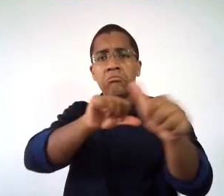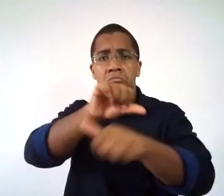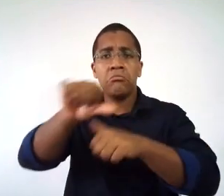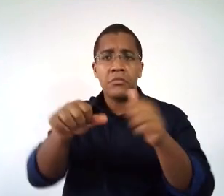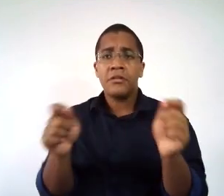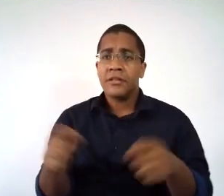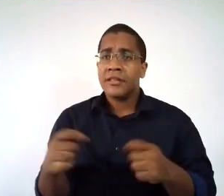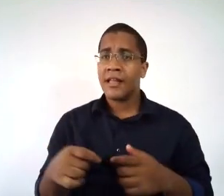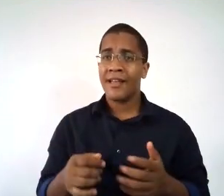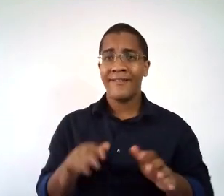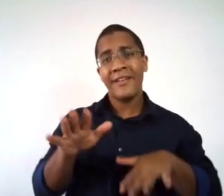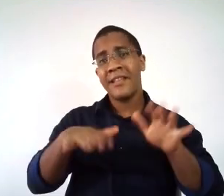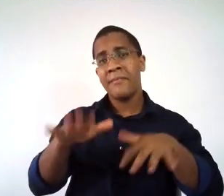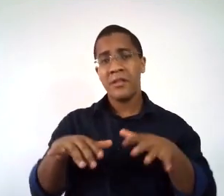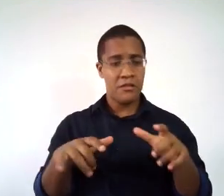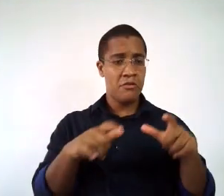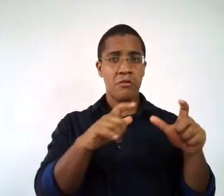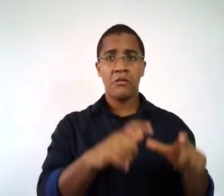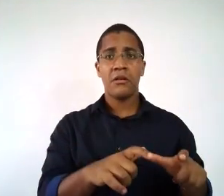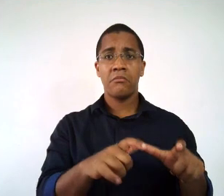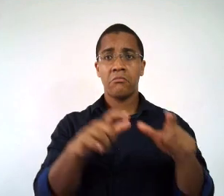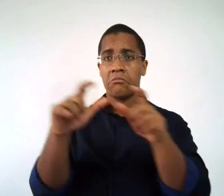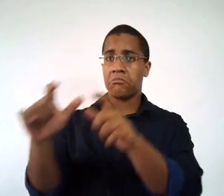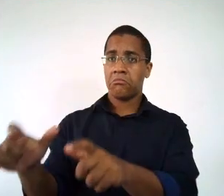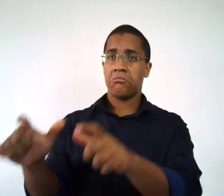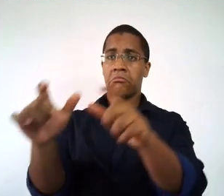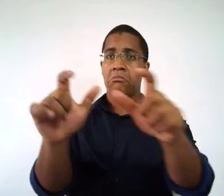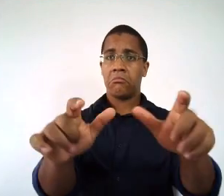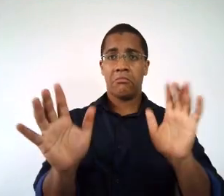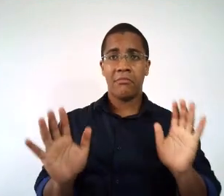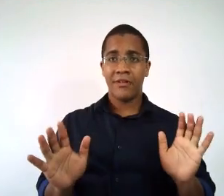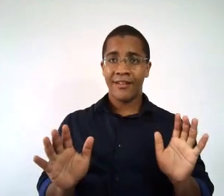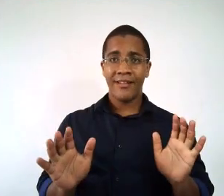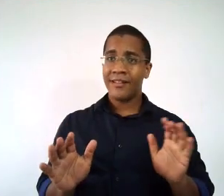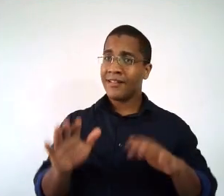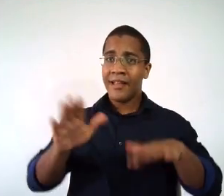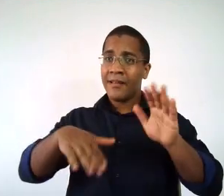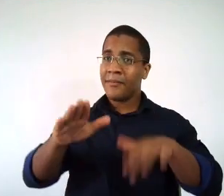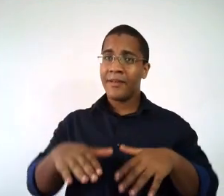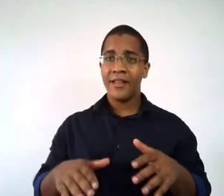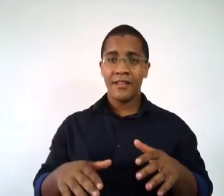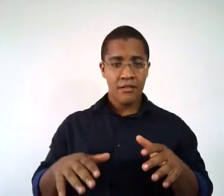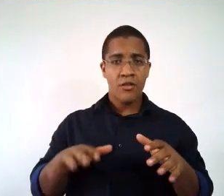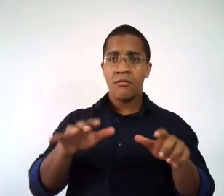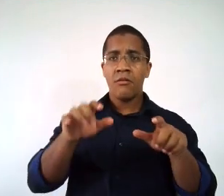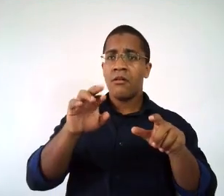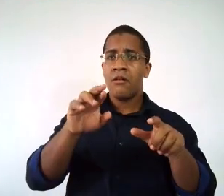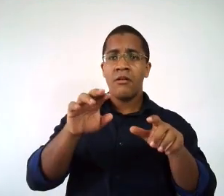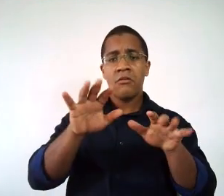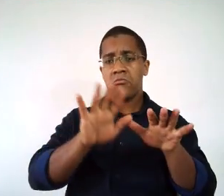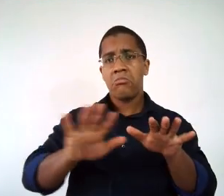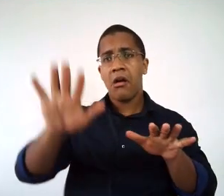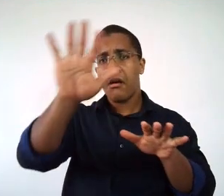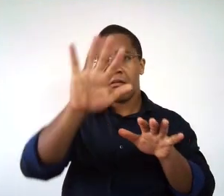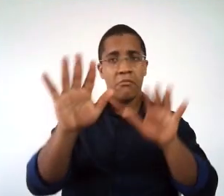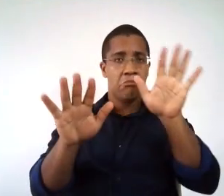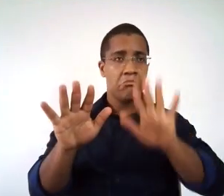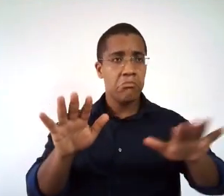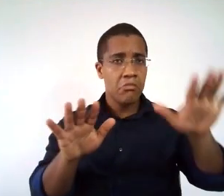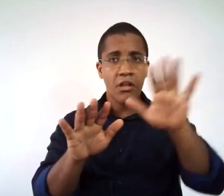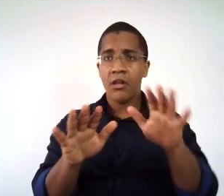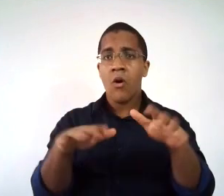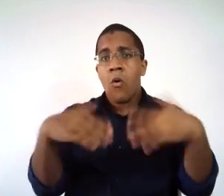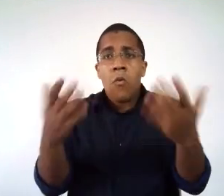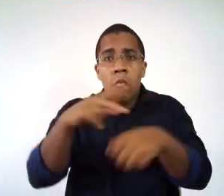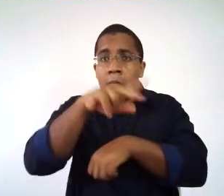podem, eventualmente, modificar de um lugar para o outro, de uma comunidade para a outra, de uma região para a